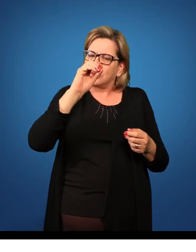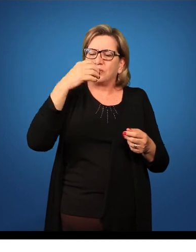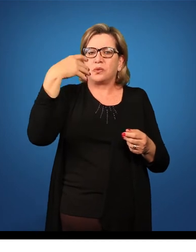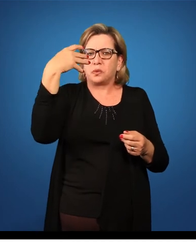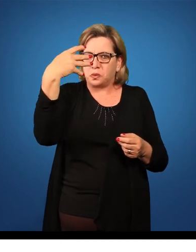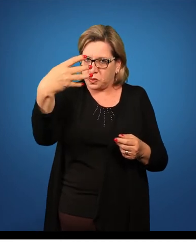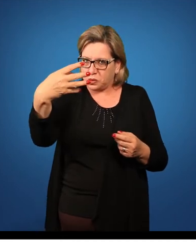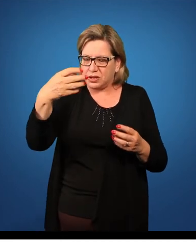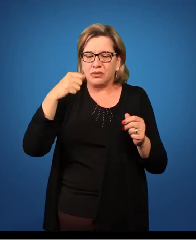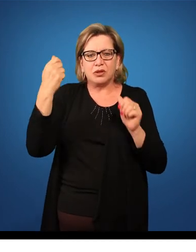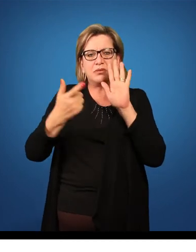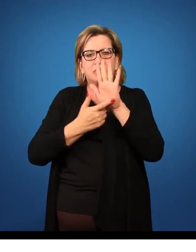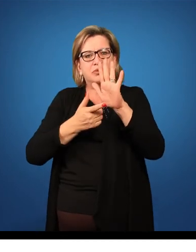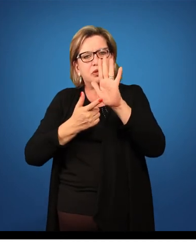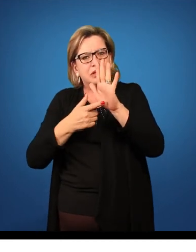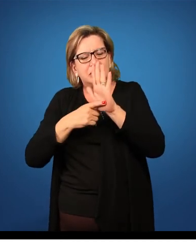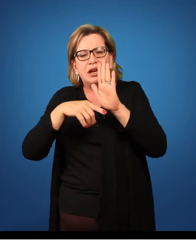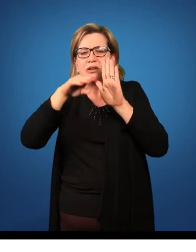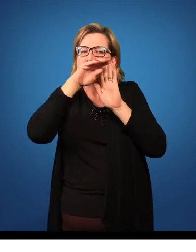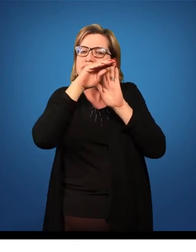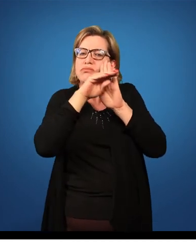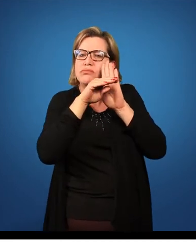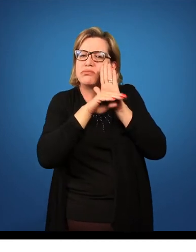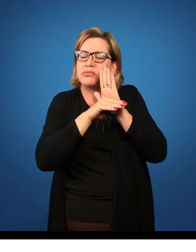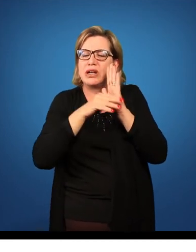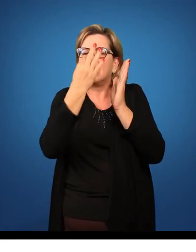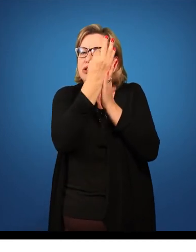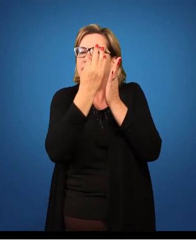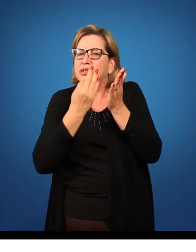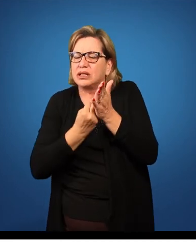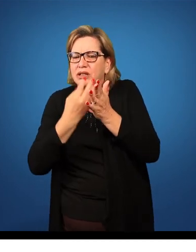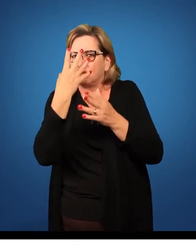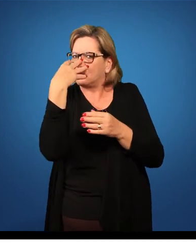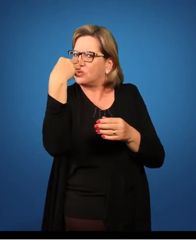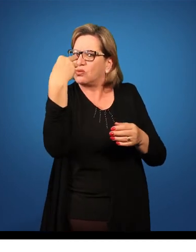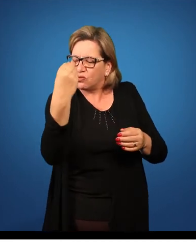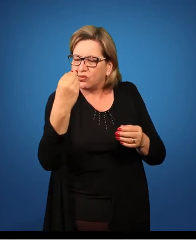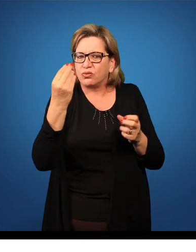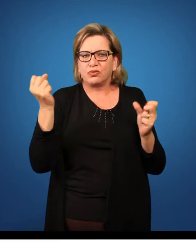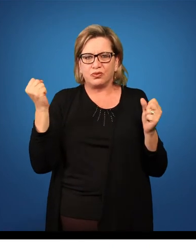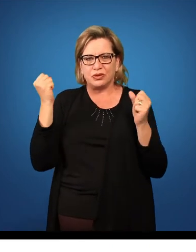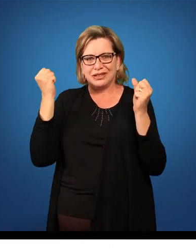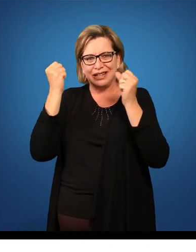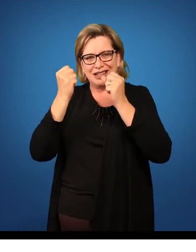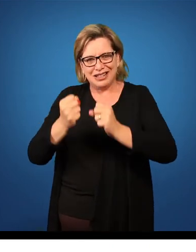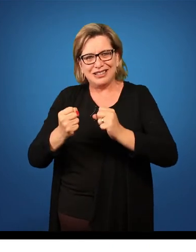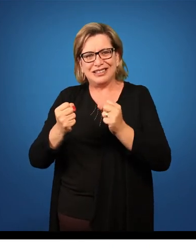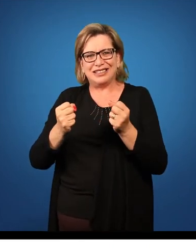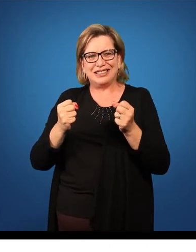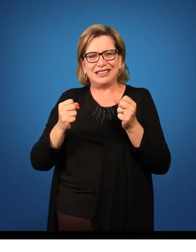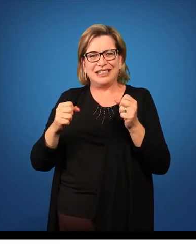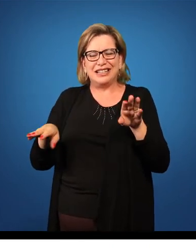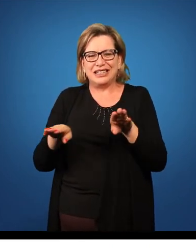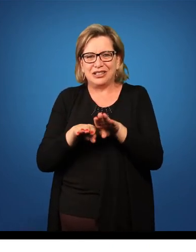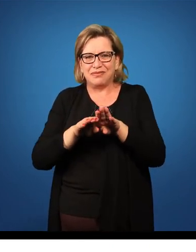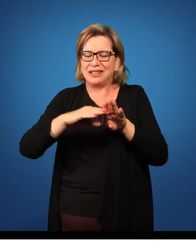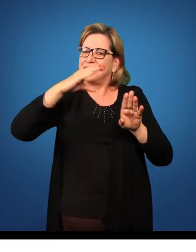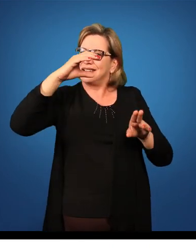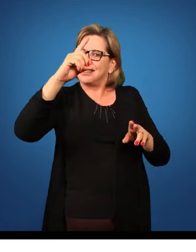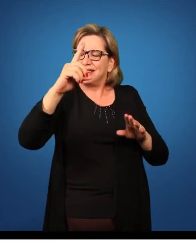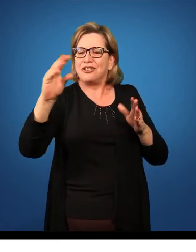os projetos que vocês fizeram, textos, fotos, pode apresentação em CD também.